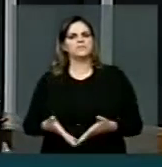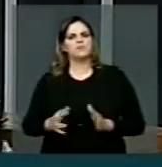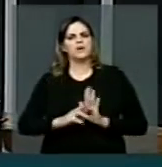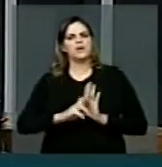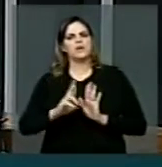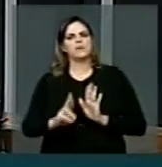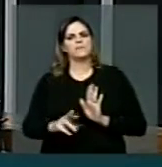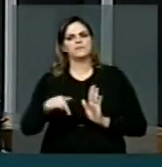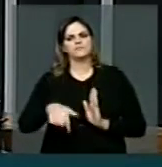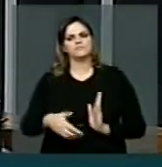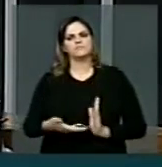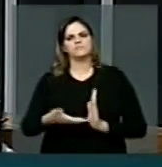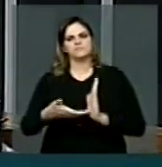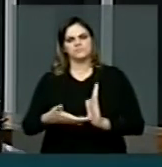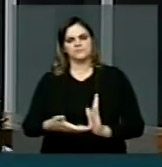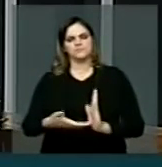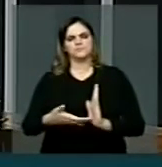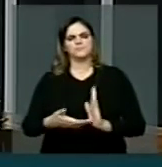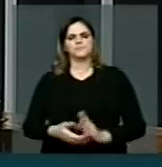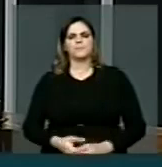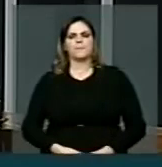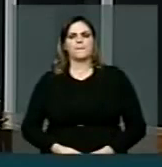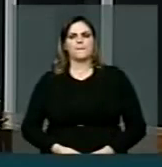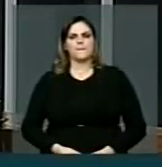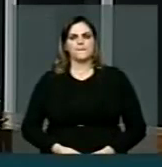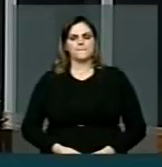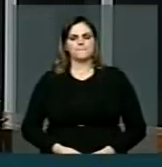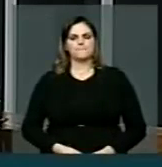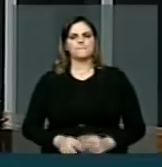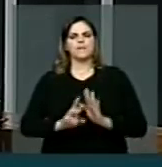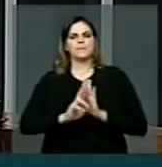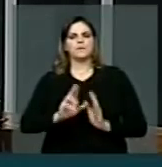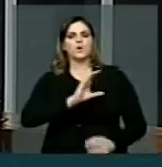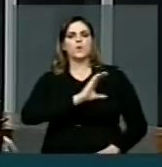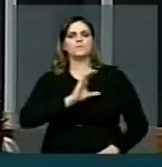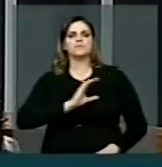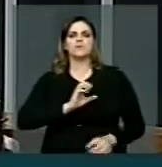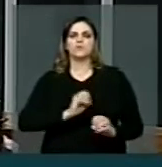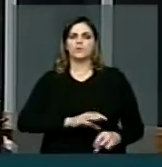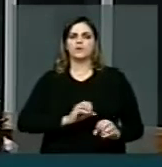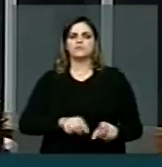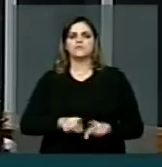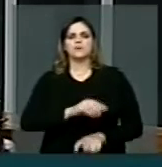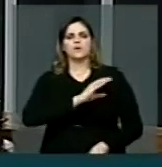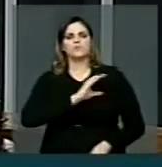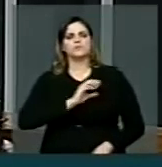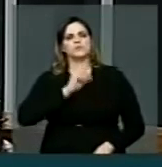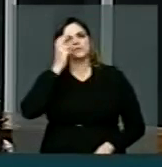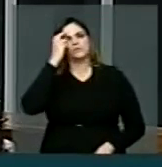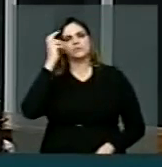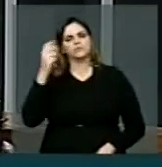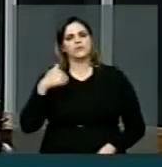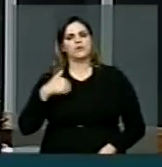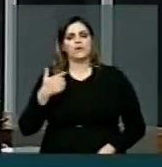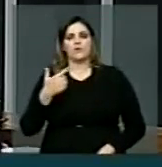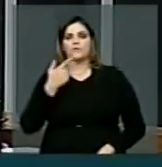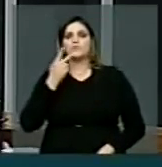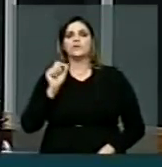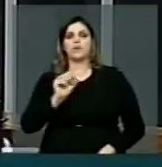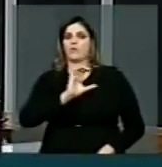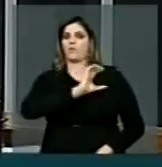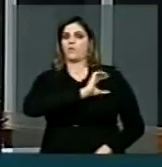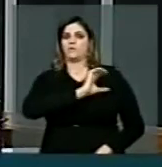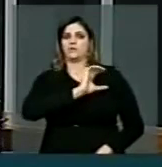representando a Câmara dos Deputados, representando a Comissão de Educação, a Comissão de Cultura, na condição, repito, de